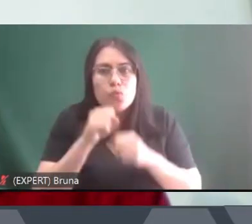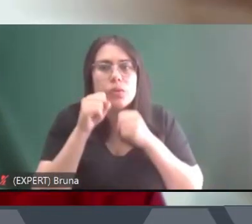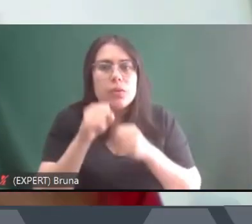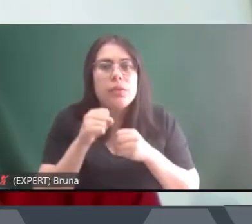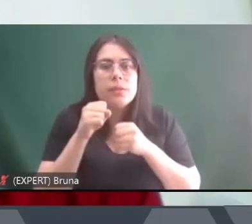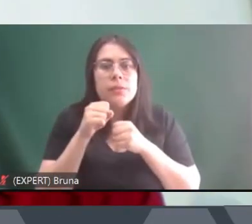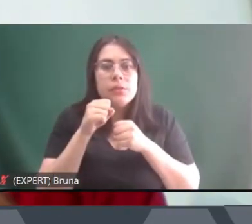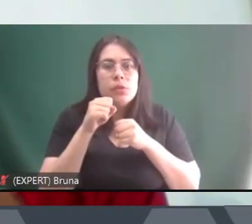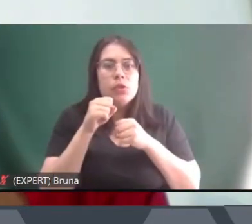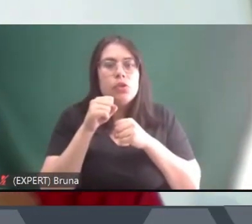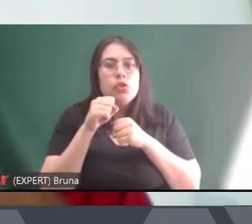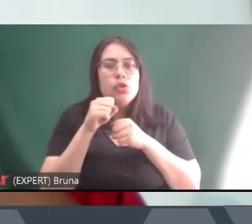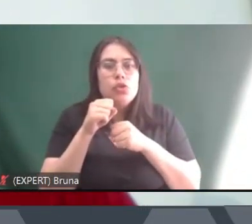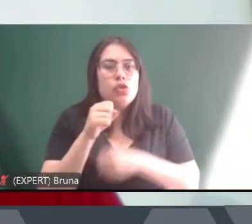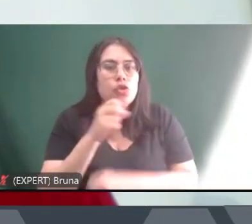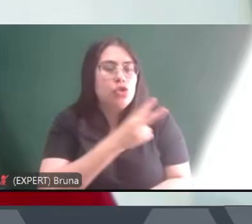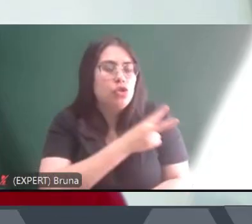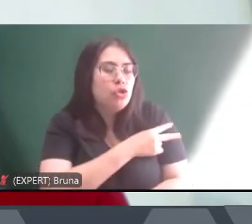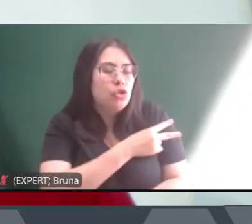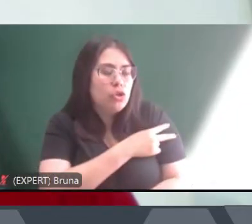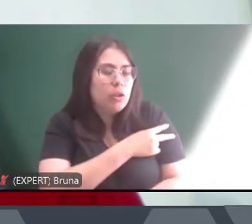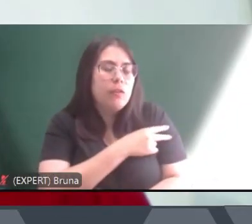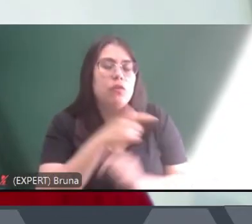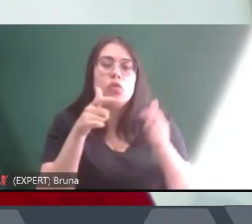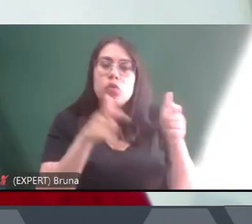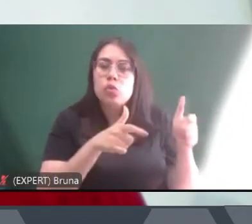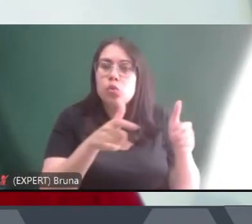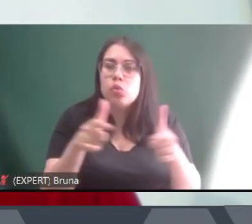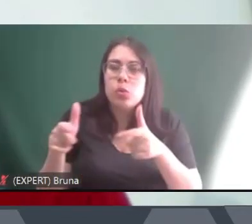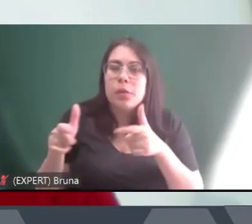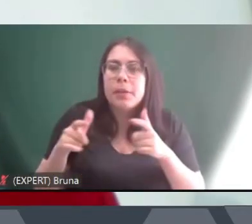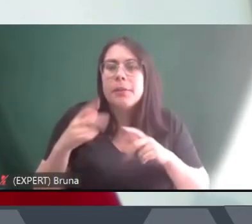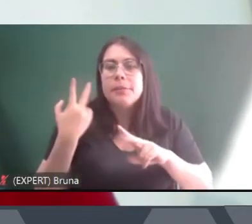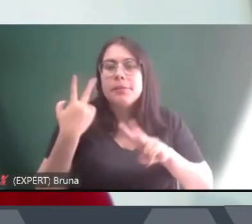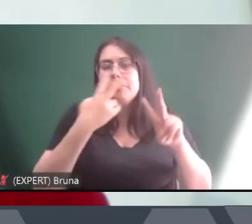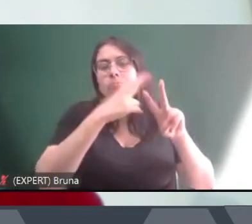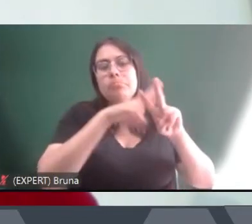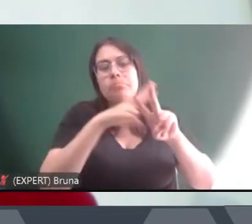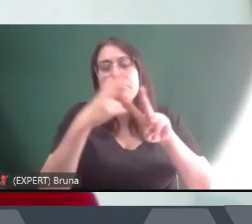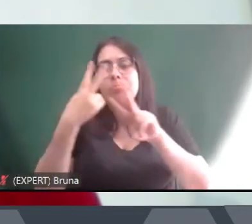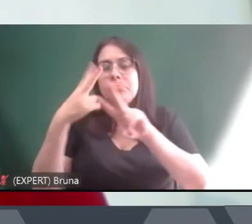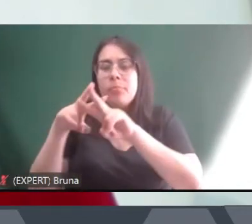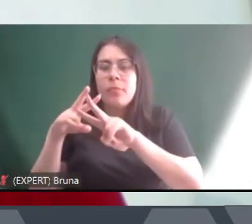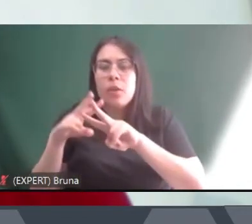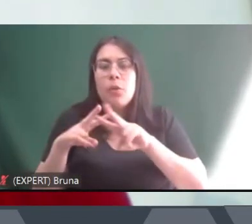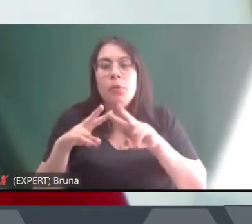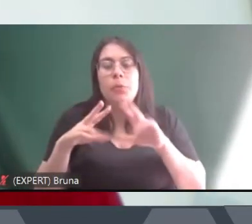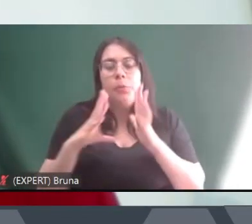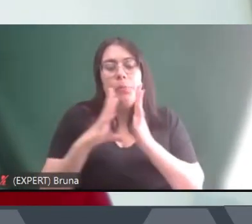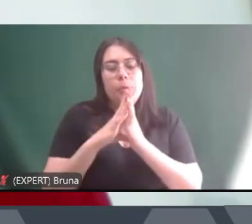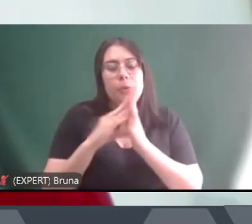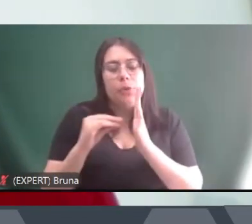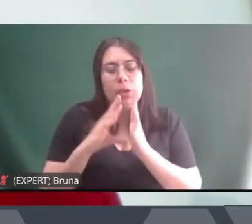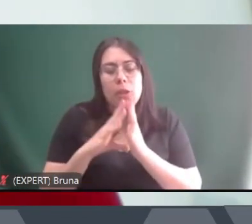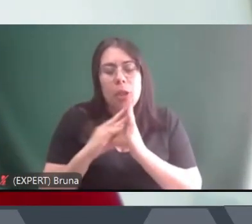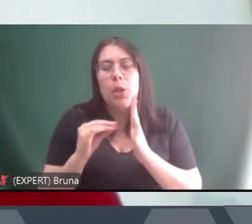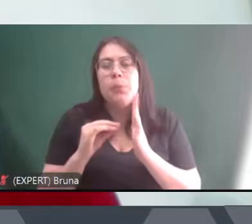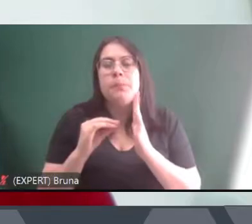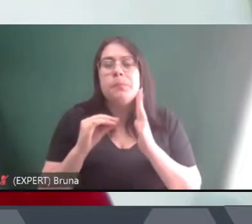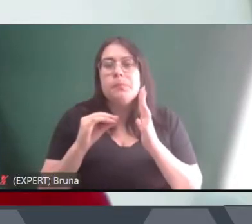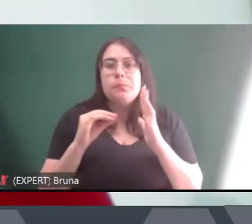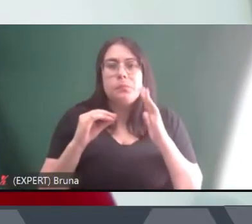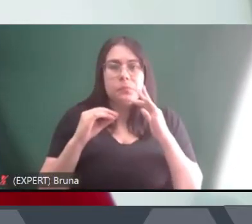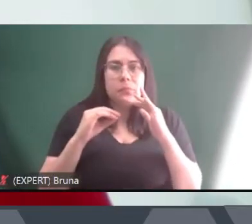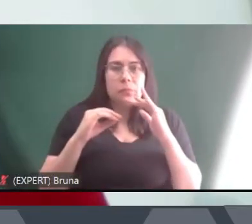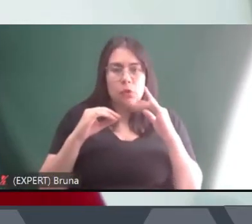os chefes das unidades prisionais então esse modelo de guerra ao crime e esse modelo de violência policial